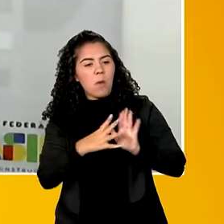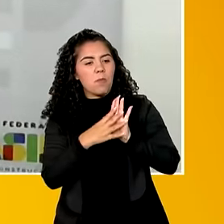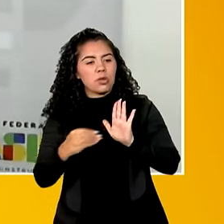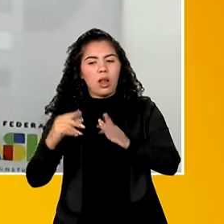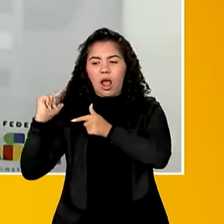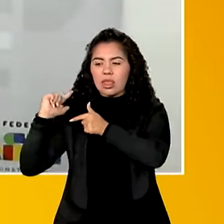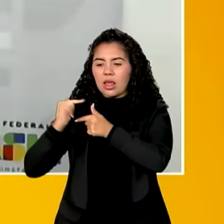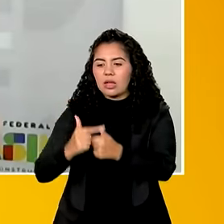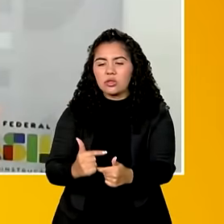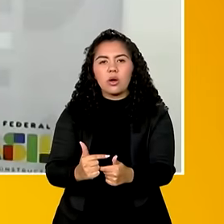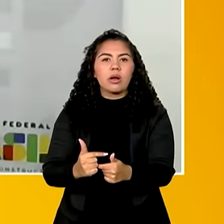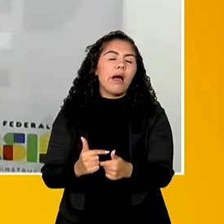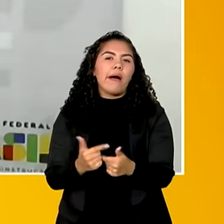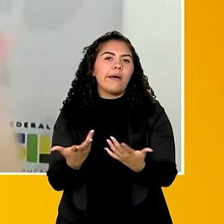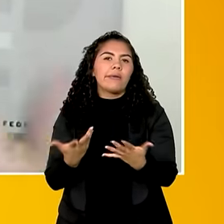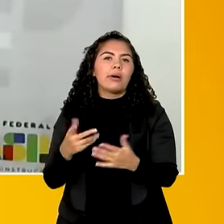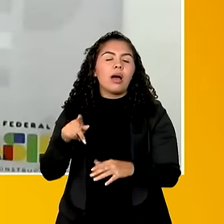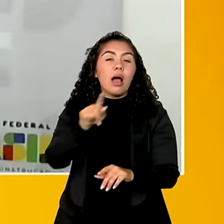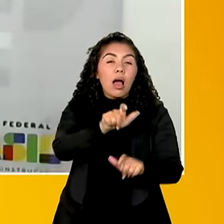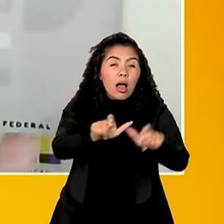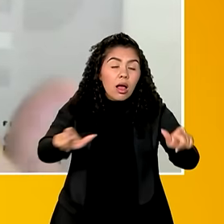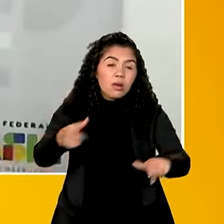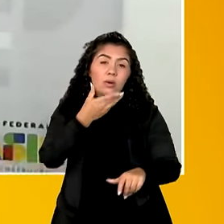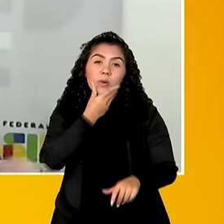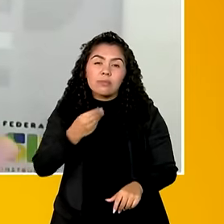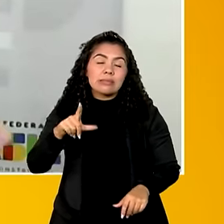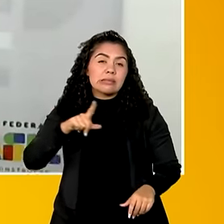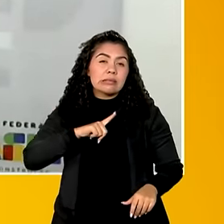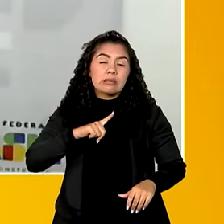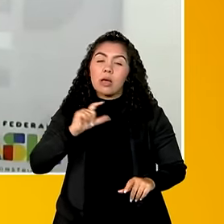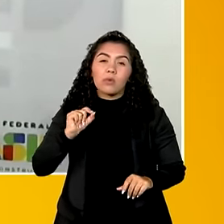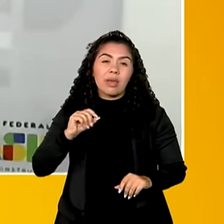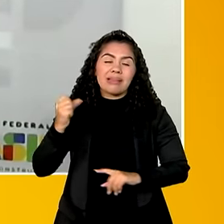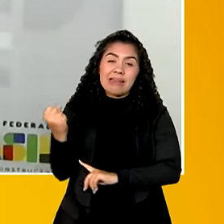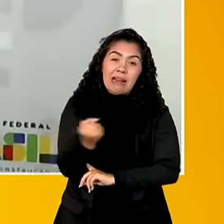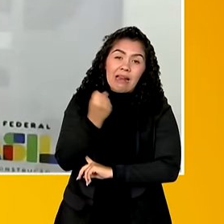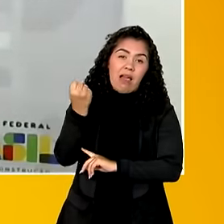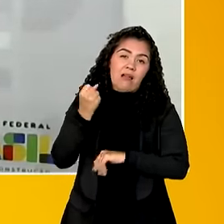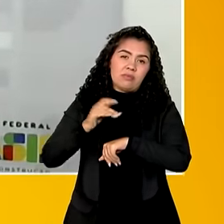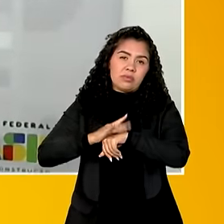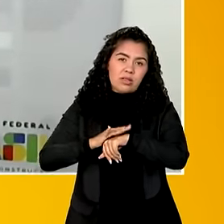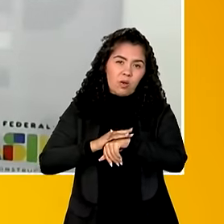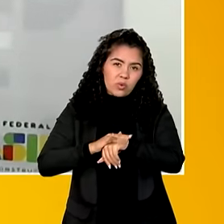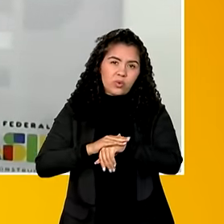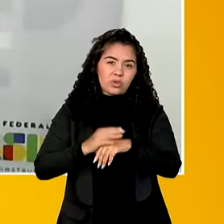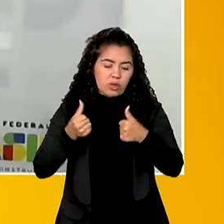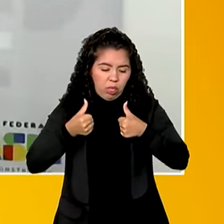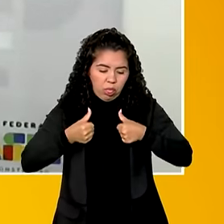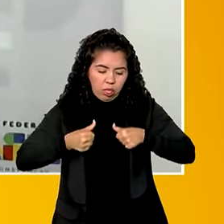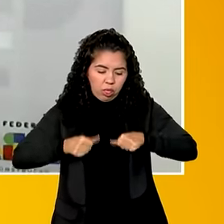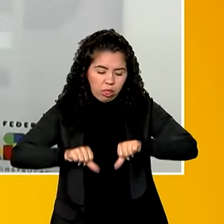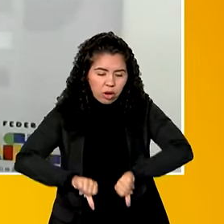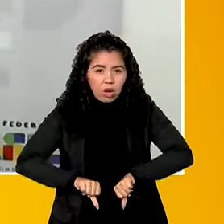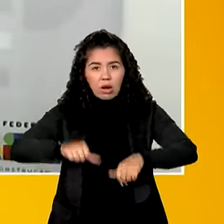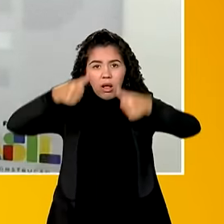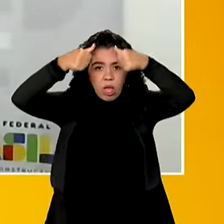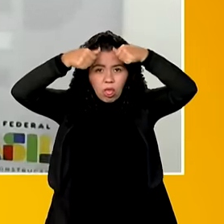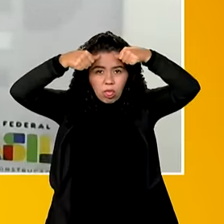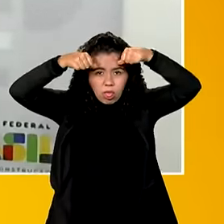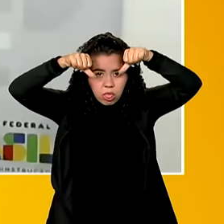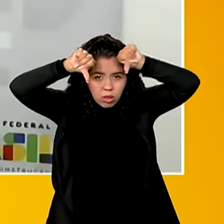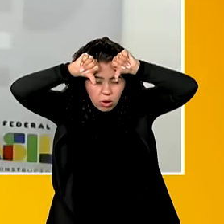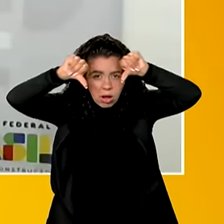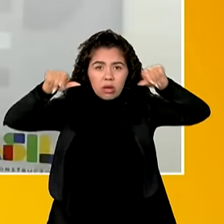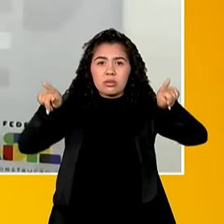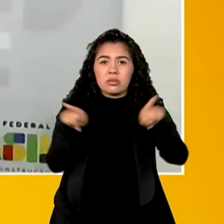ser homem, eles desenvolvem uma série de agravos à saúde, em especial relacionados à saúde mental, a se envolver